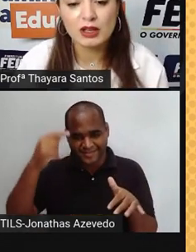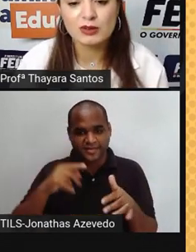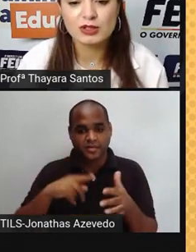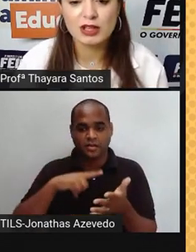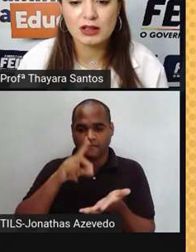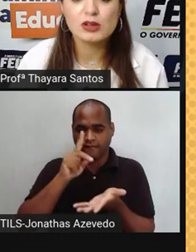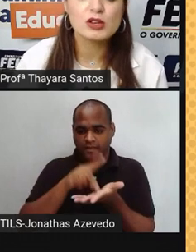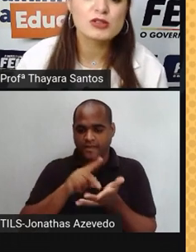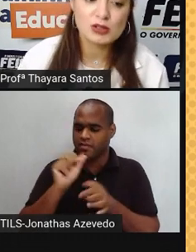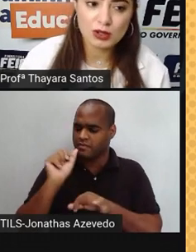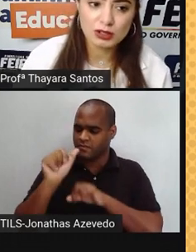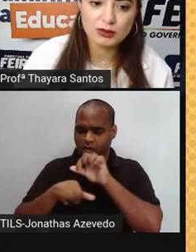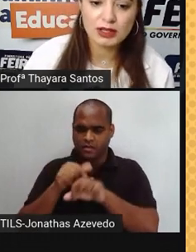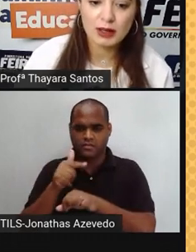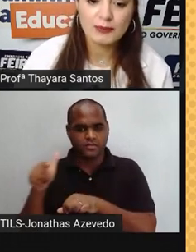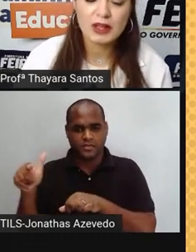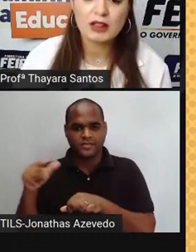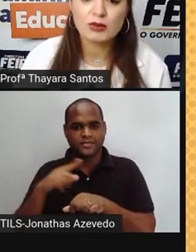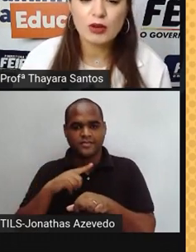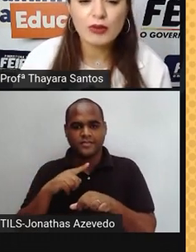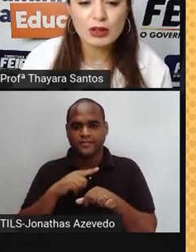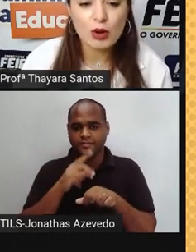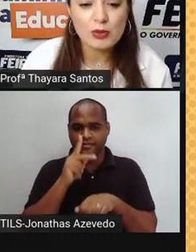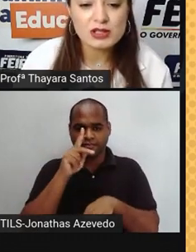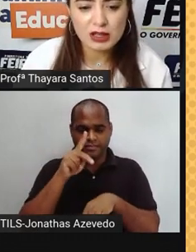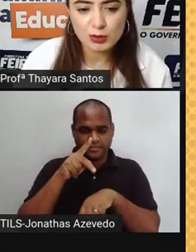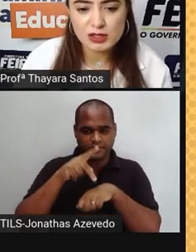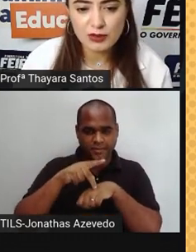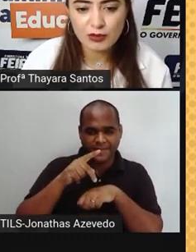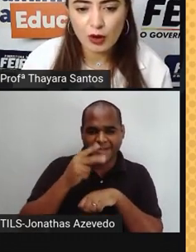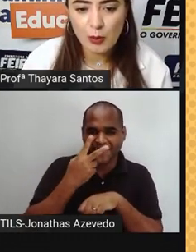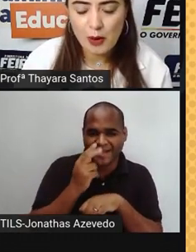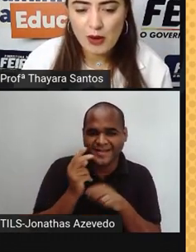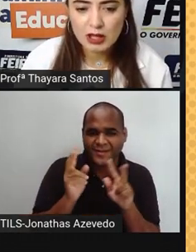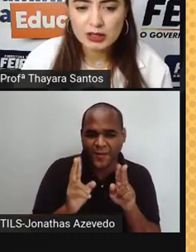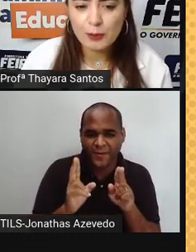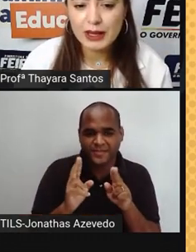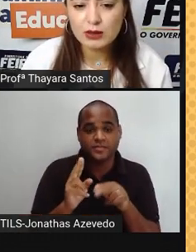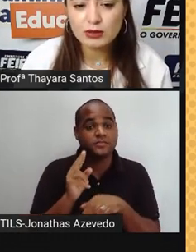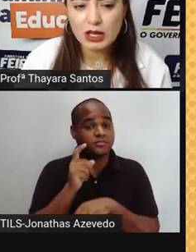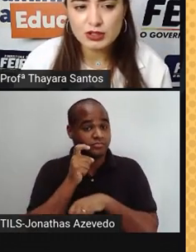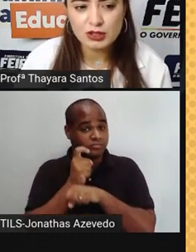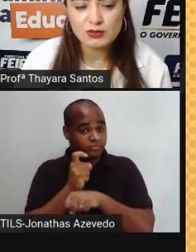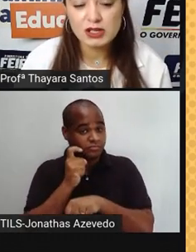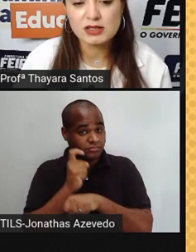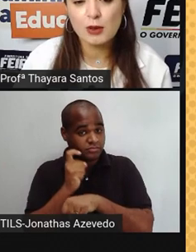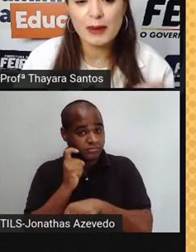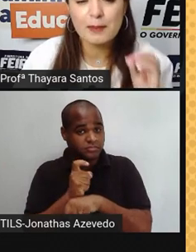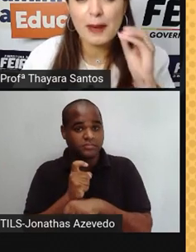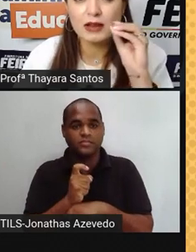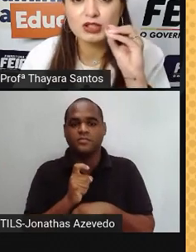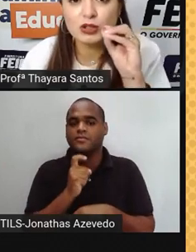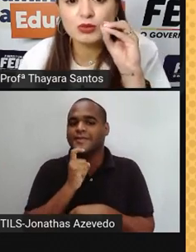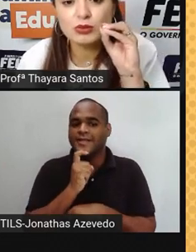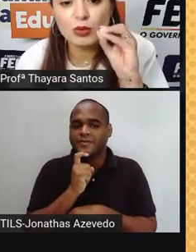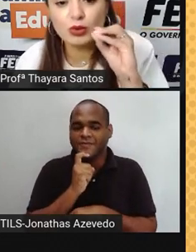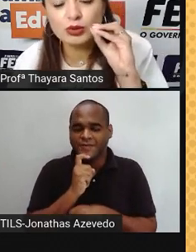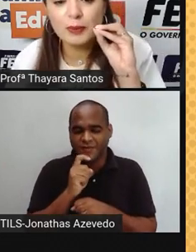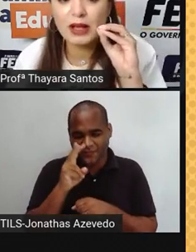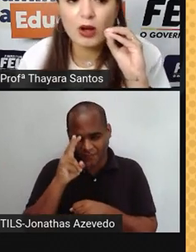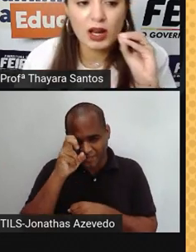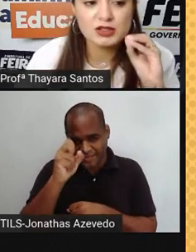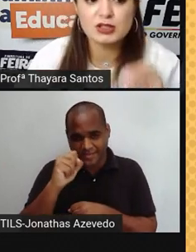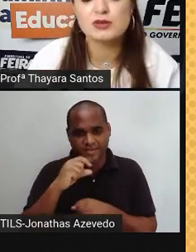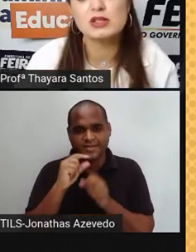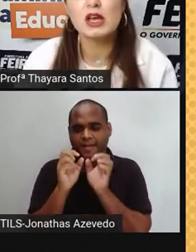volume aqui no estado sólido. Então, estão vendo como os átomos que formam estão bem grudadinhos, eles estão bem pertinho um do